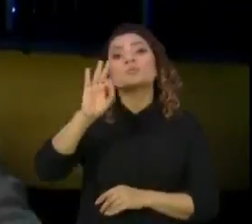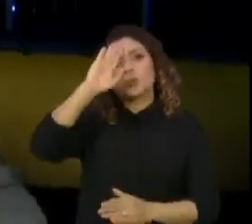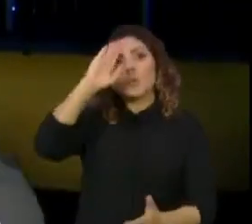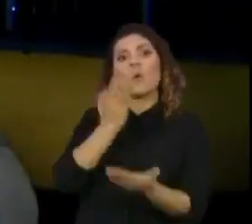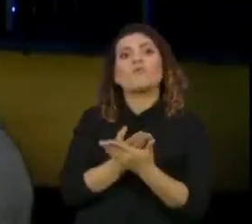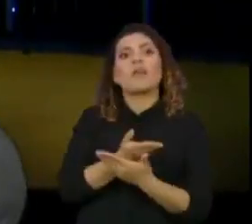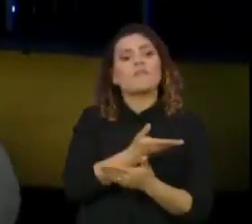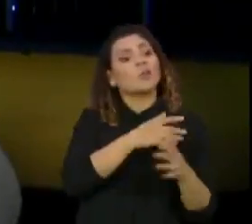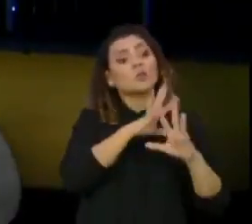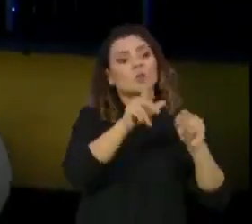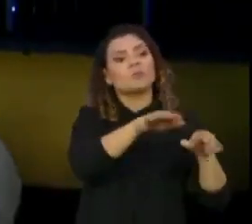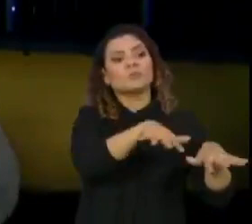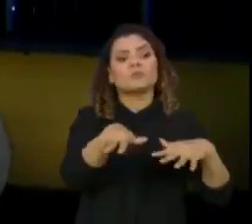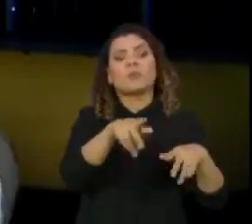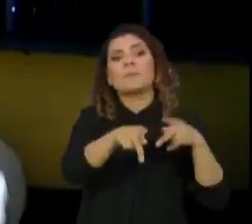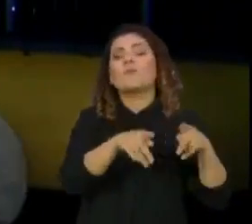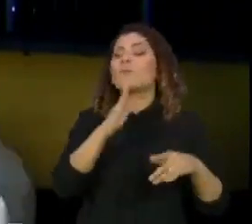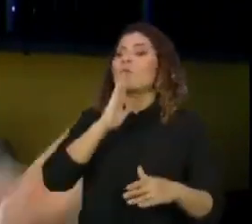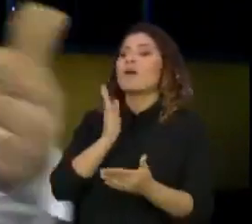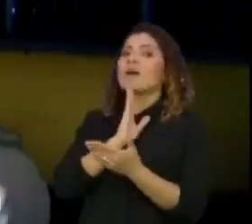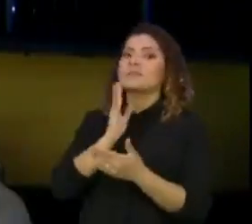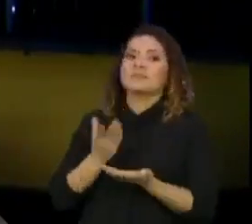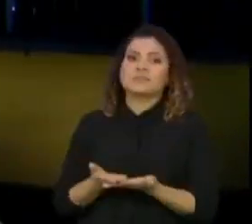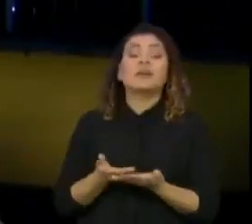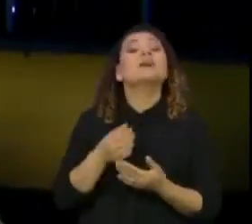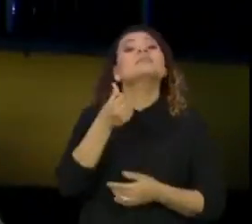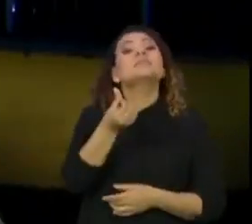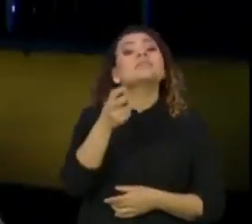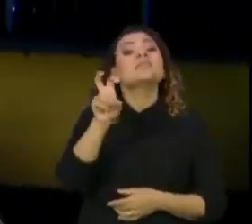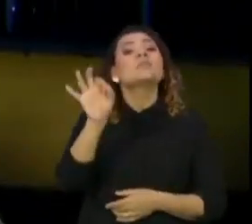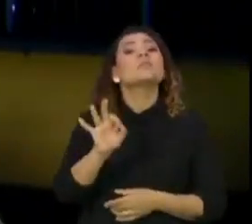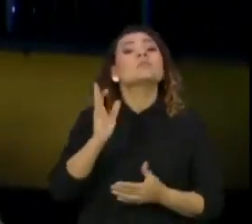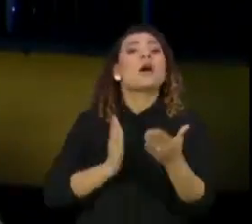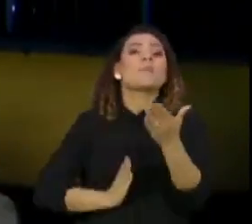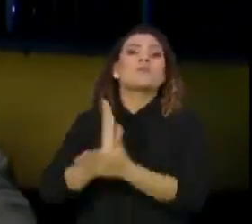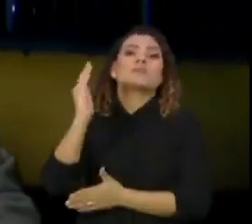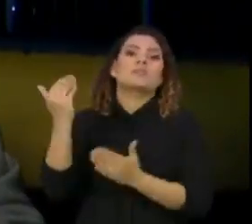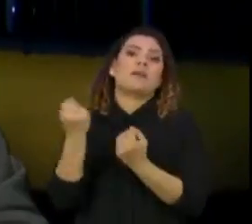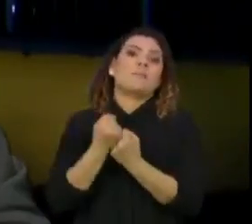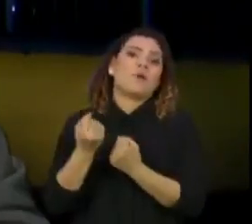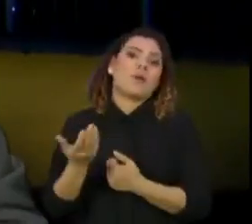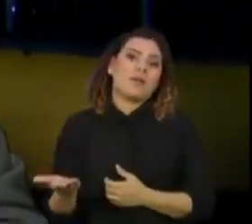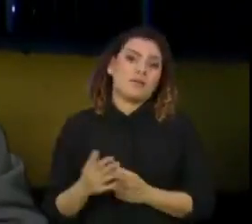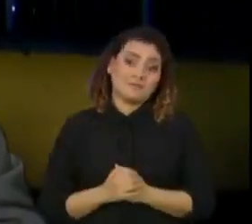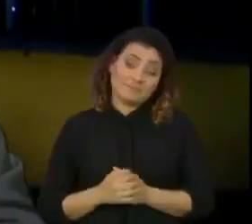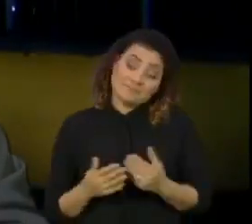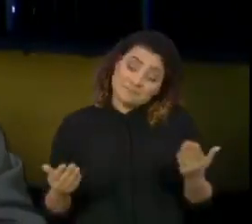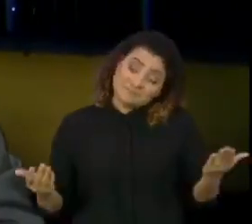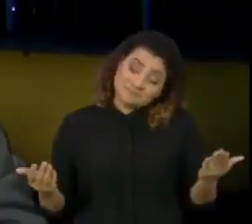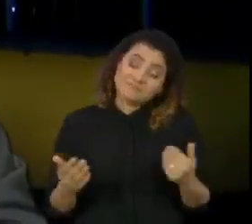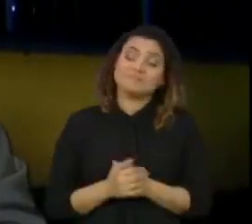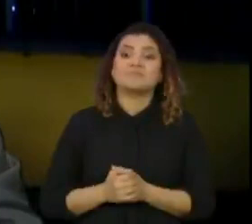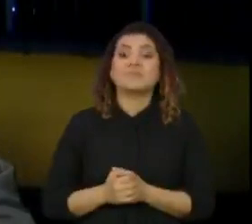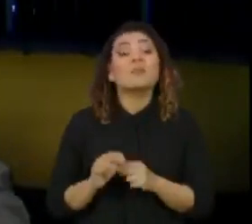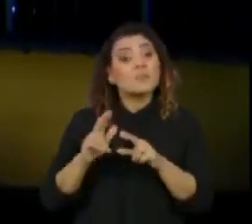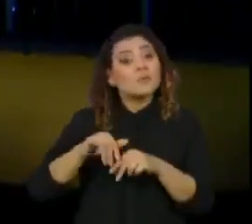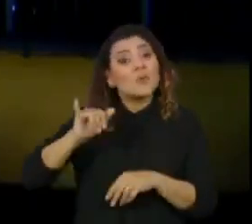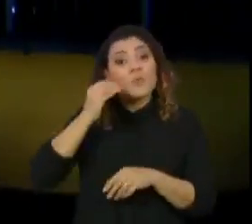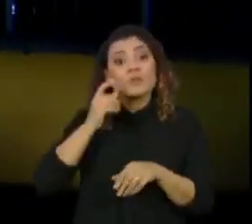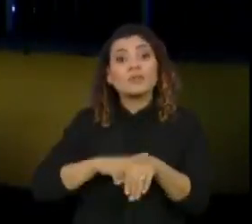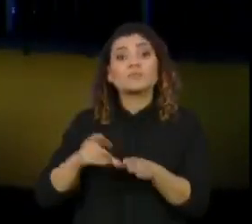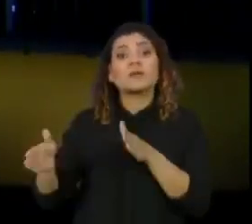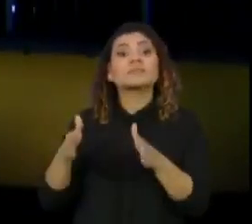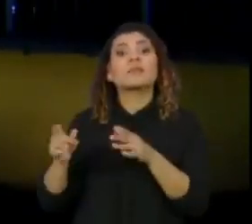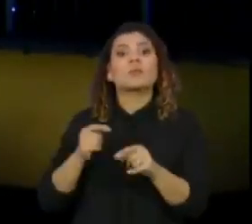de conhecimento e 65% de aprovação. Enquanto caía naquela oportunidade a